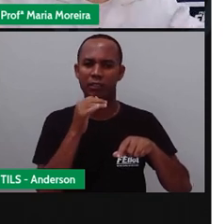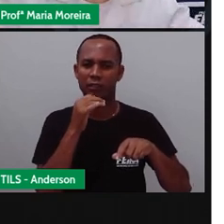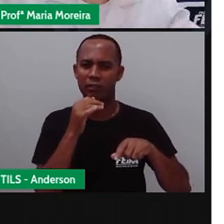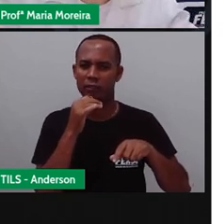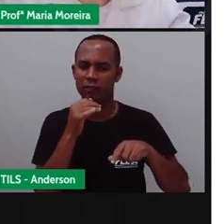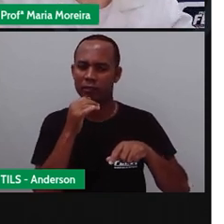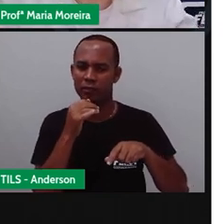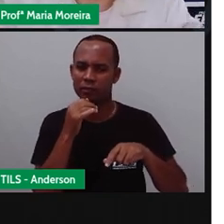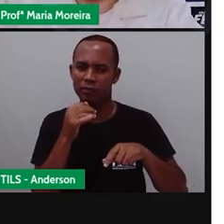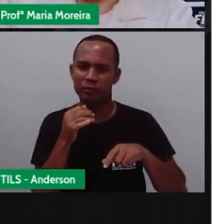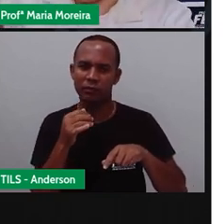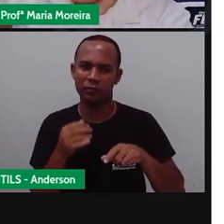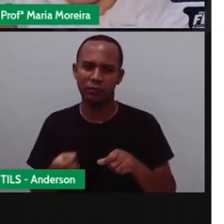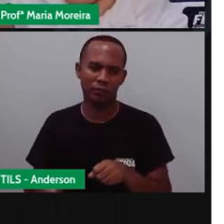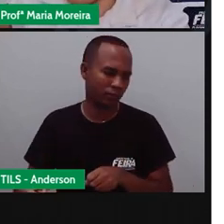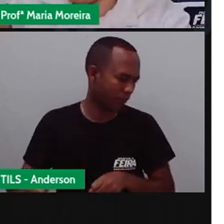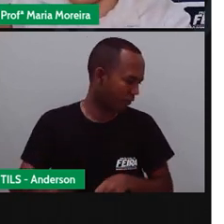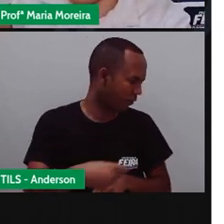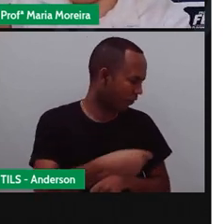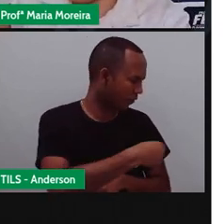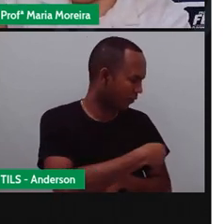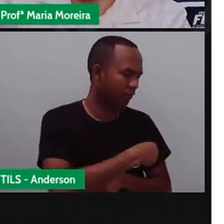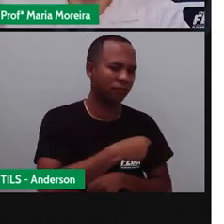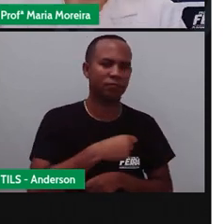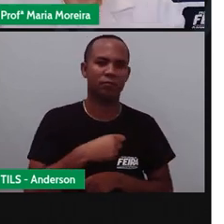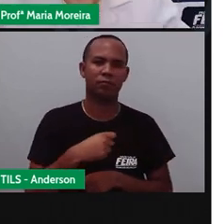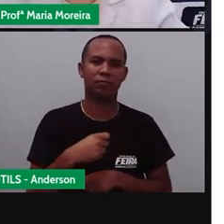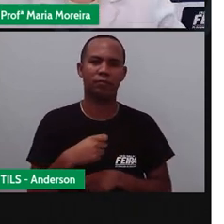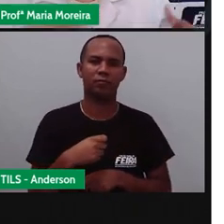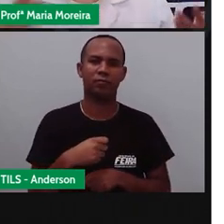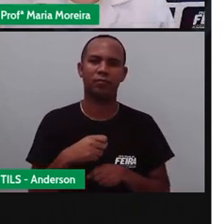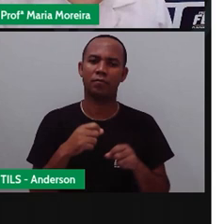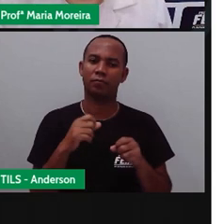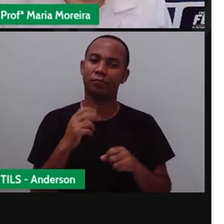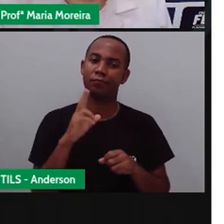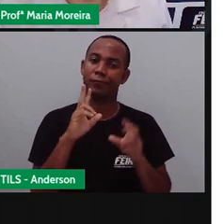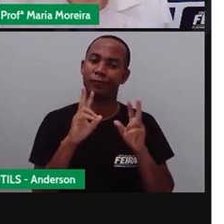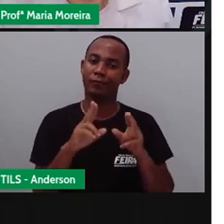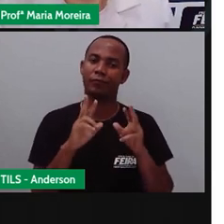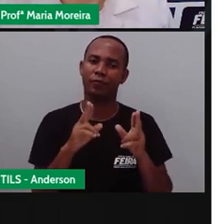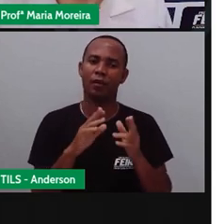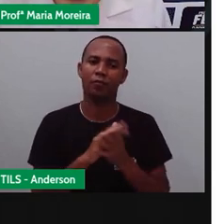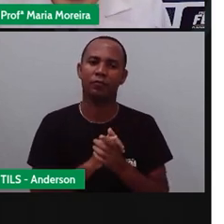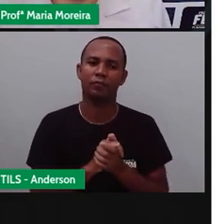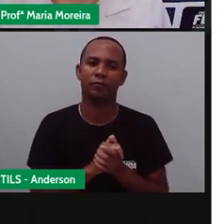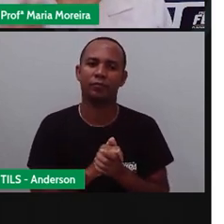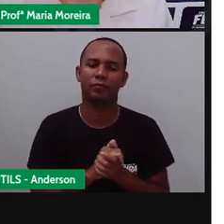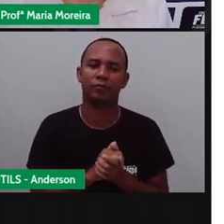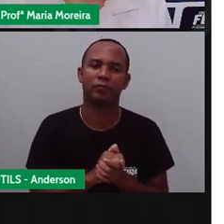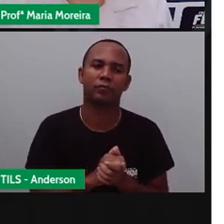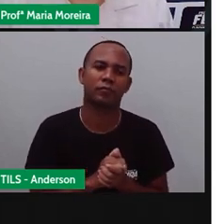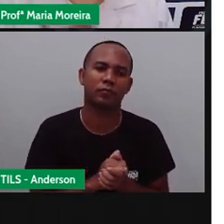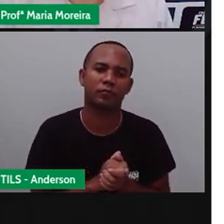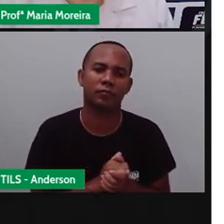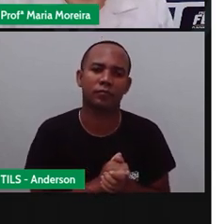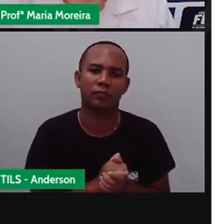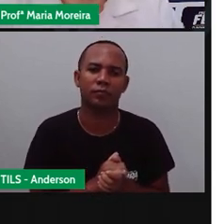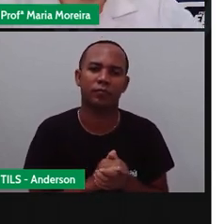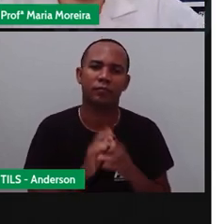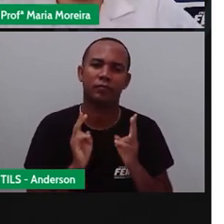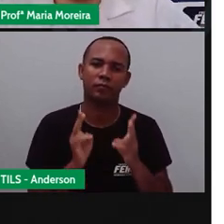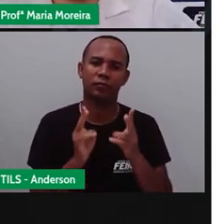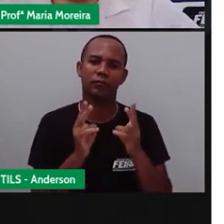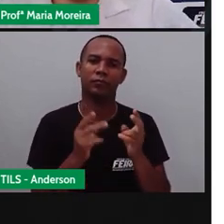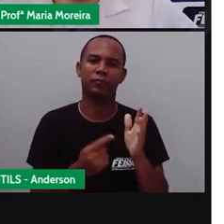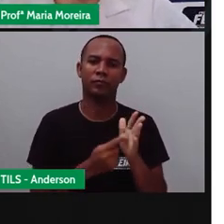quando você está pendurando de bicicleta, você para e muda a posição. Era mais ou menos isso, é assim que funcionava, né, a